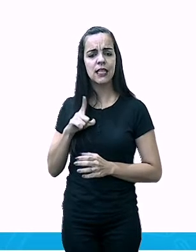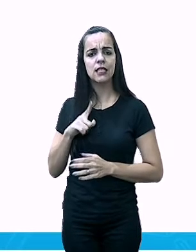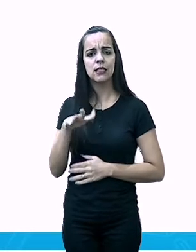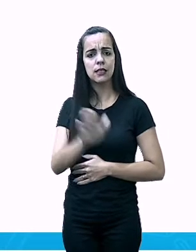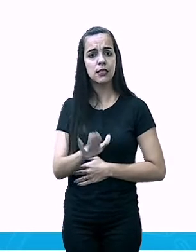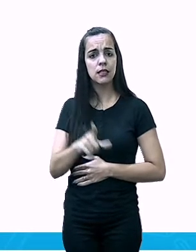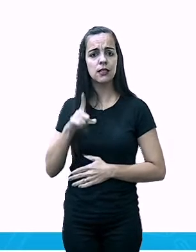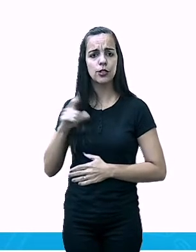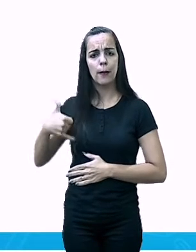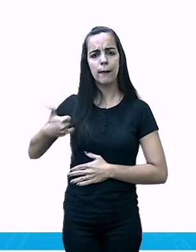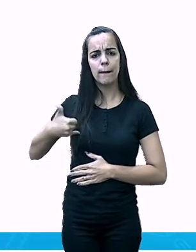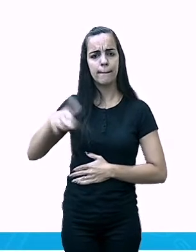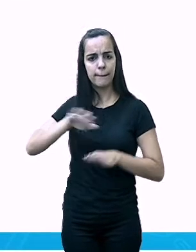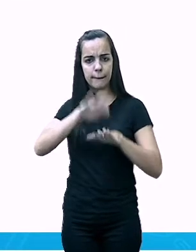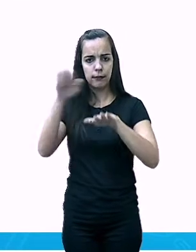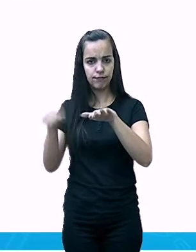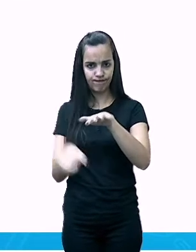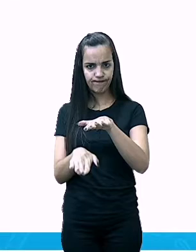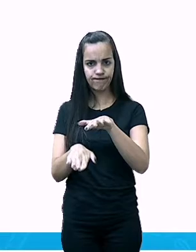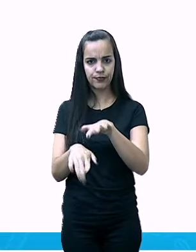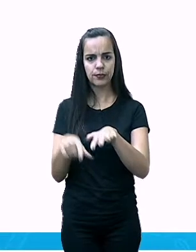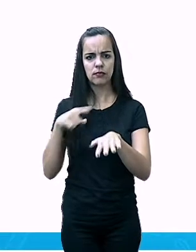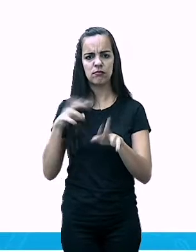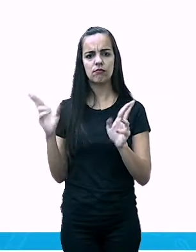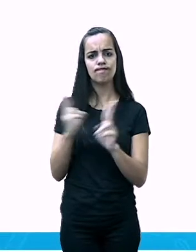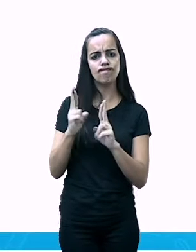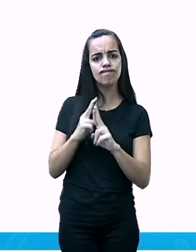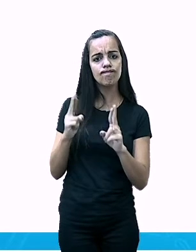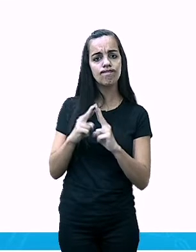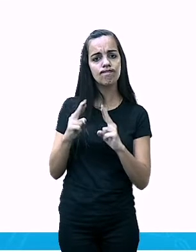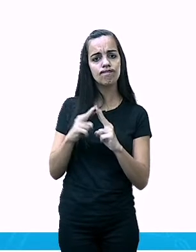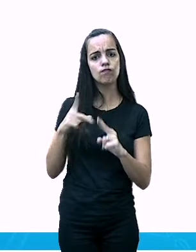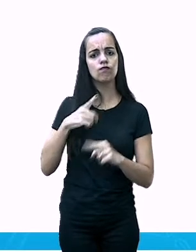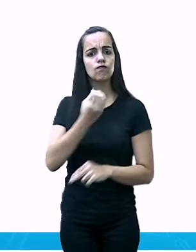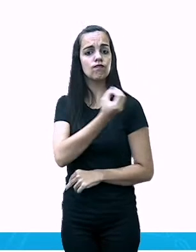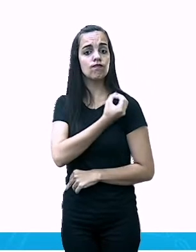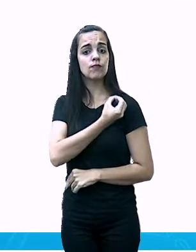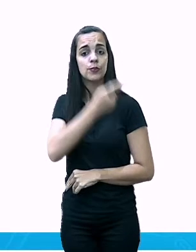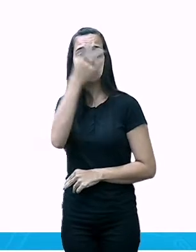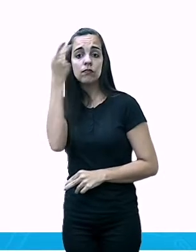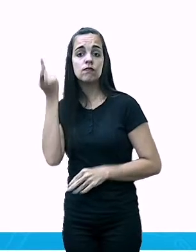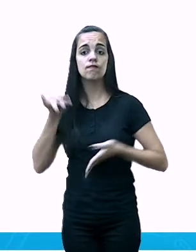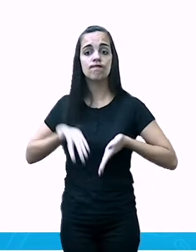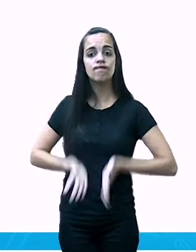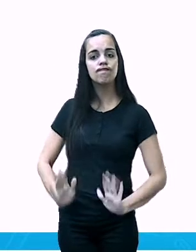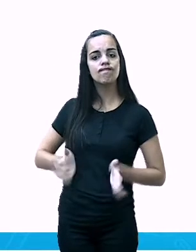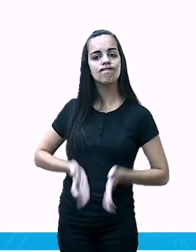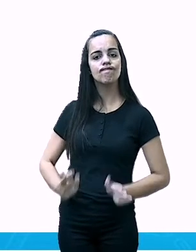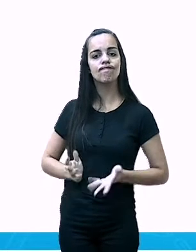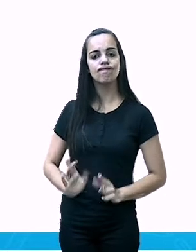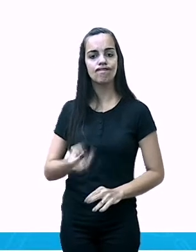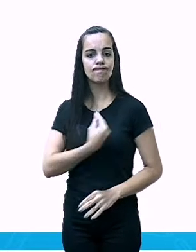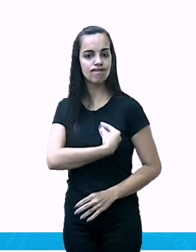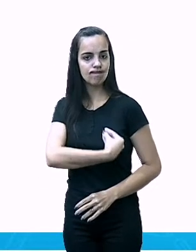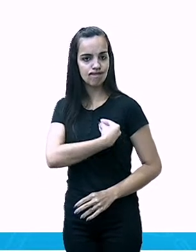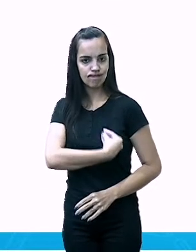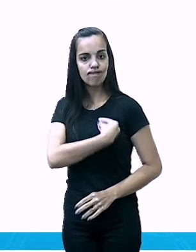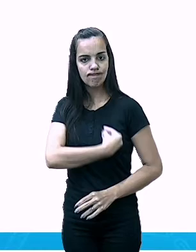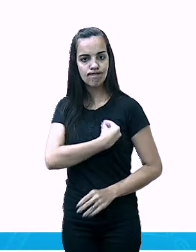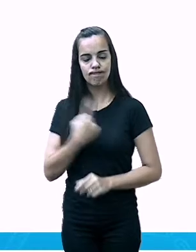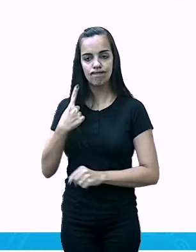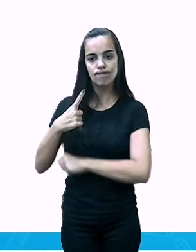crianças com menos de um ano de idade em relação ao número total de nascidos vivos.